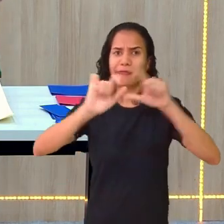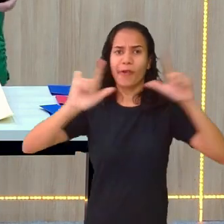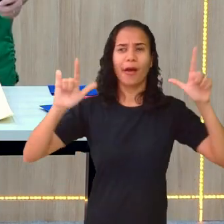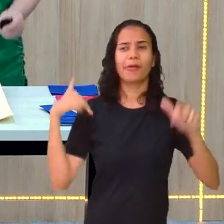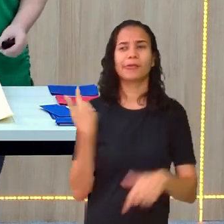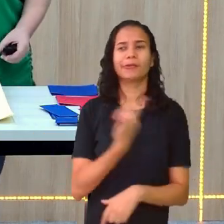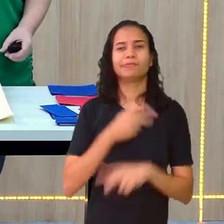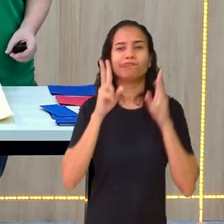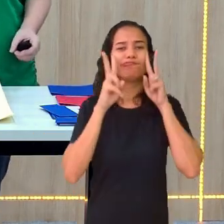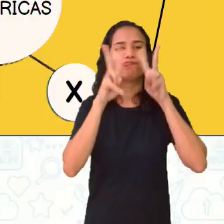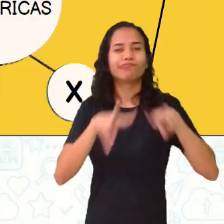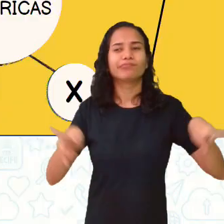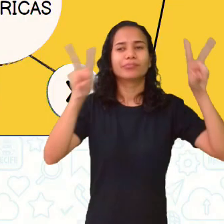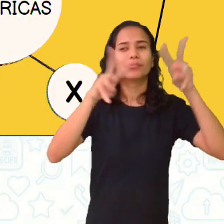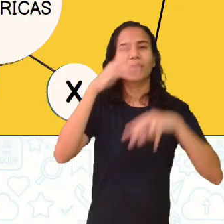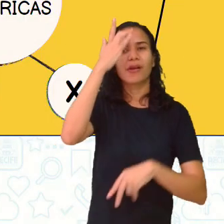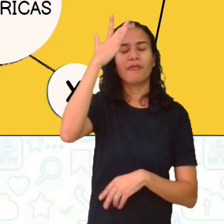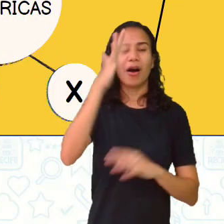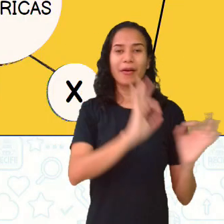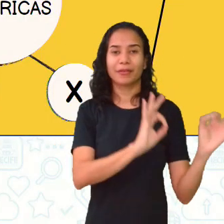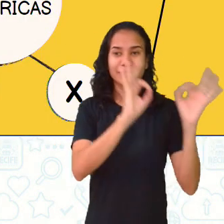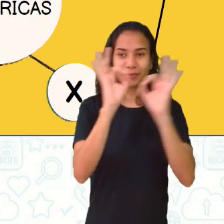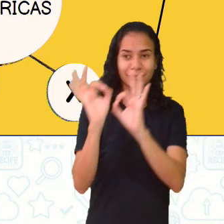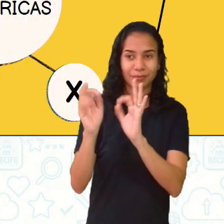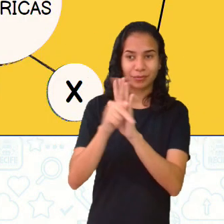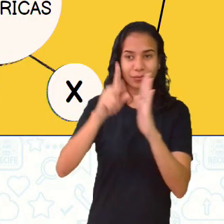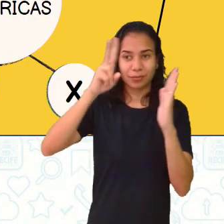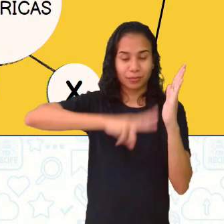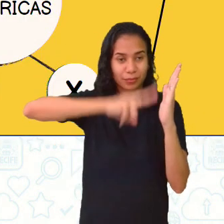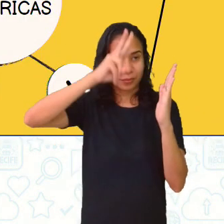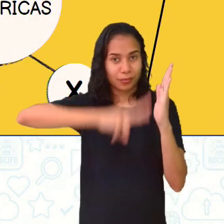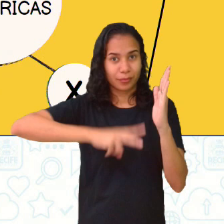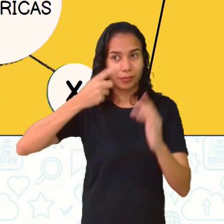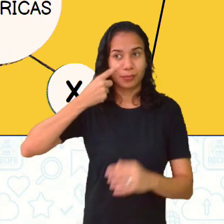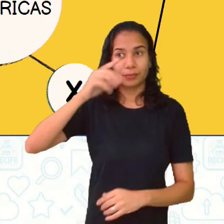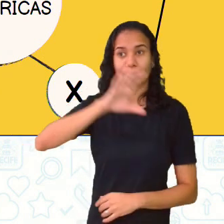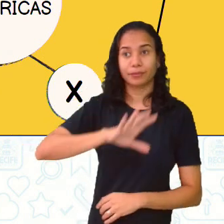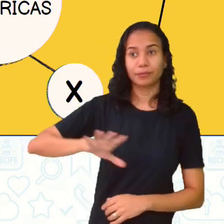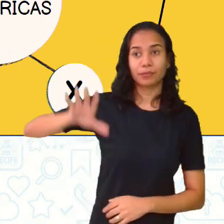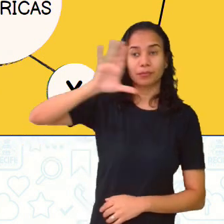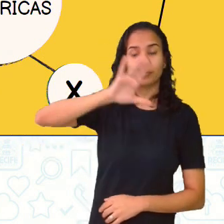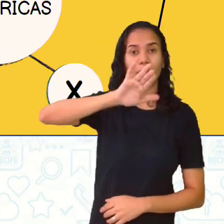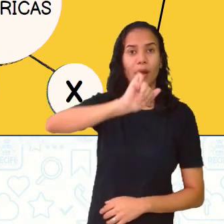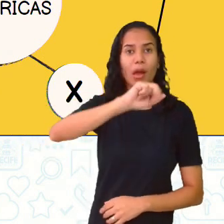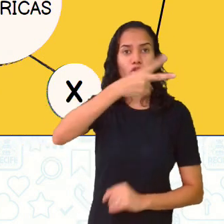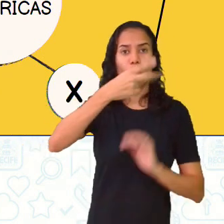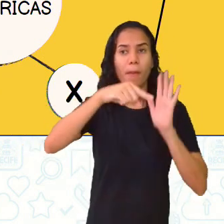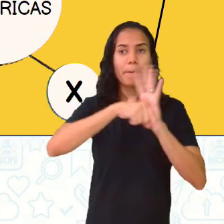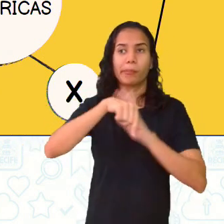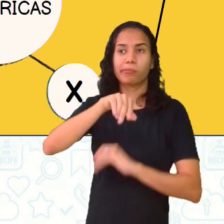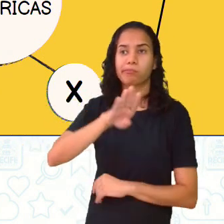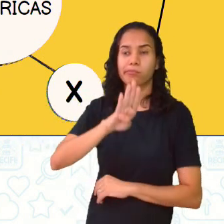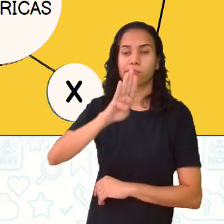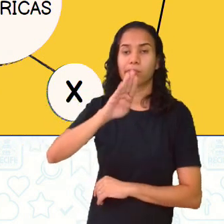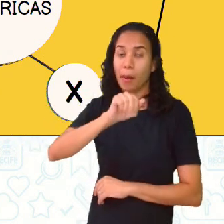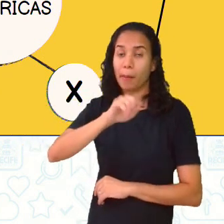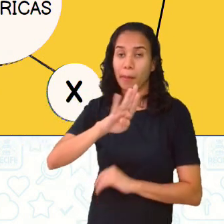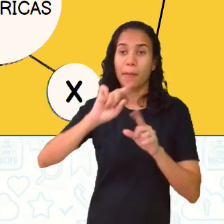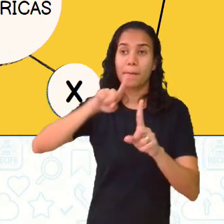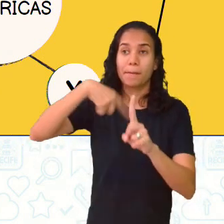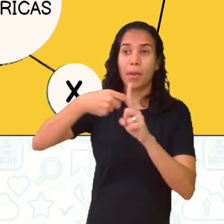passar, fica mais fácil deles acompanharem lendo. Lá em cima tem A2 menos B, AB